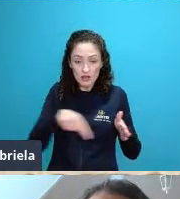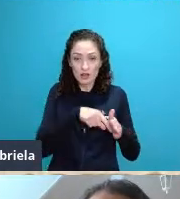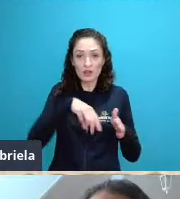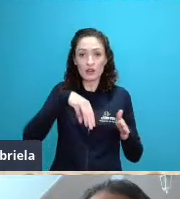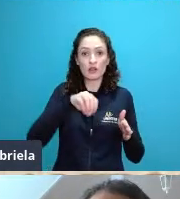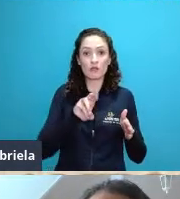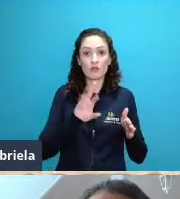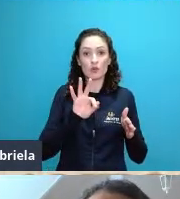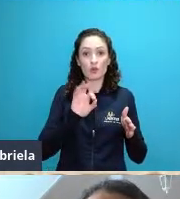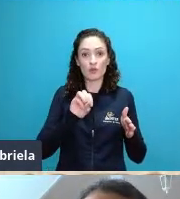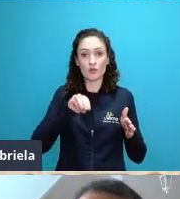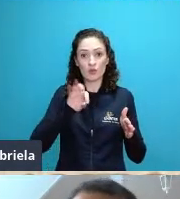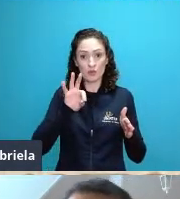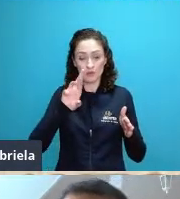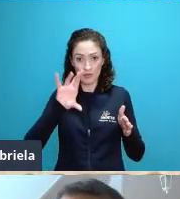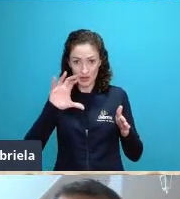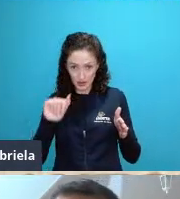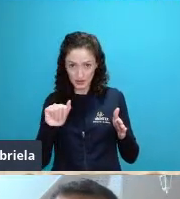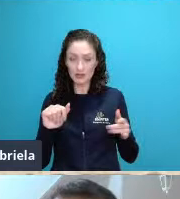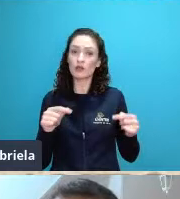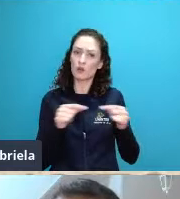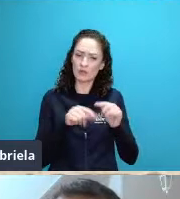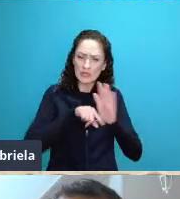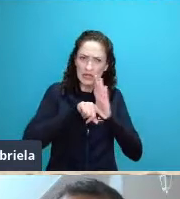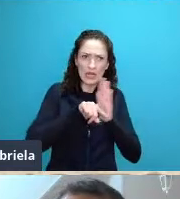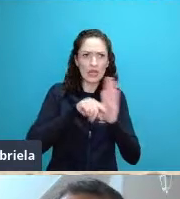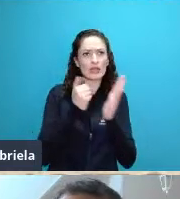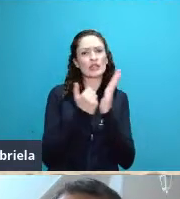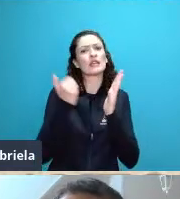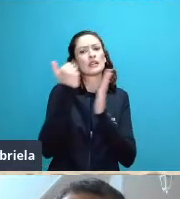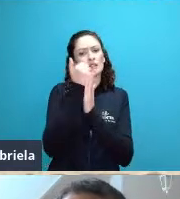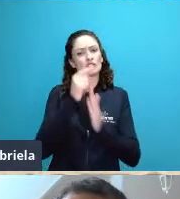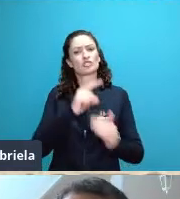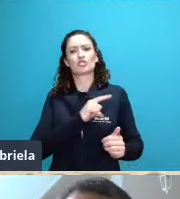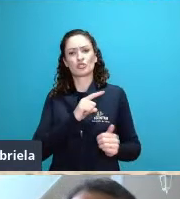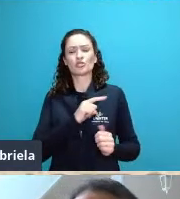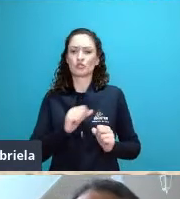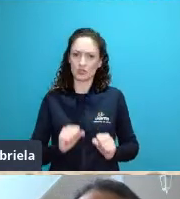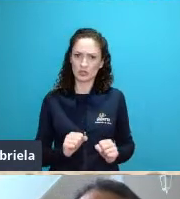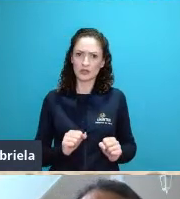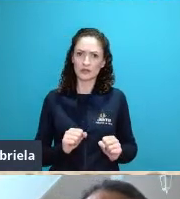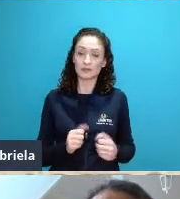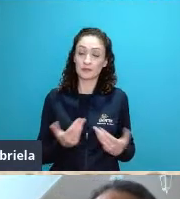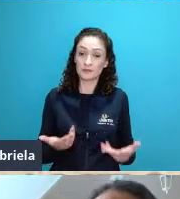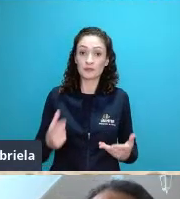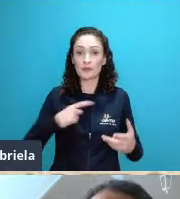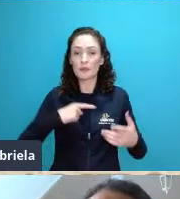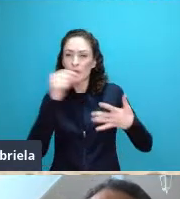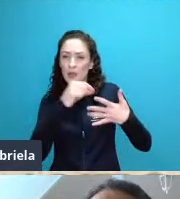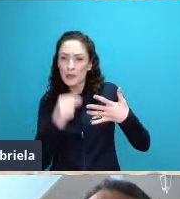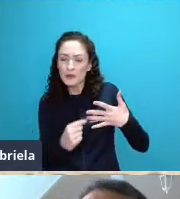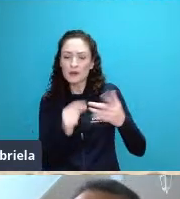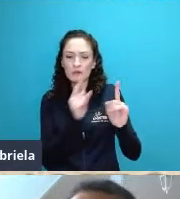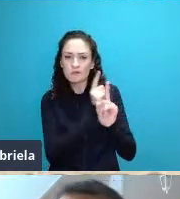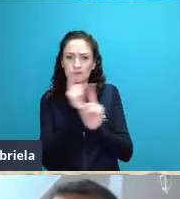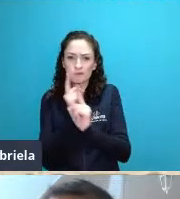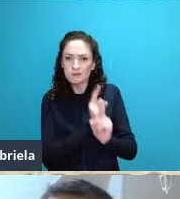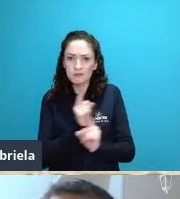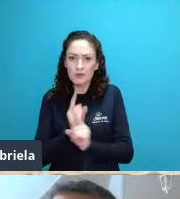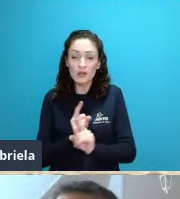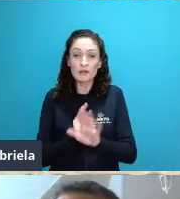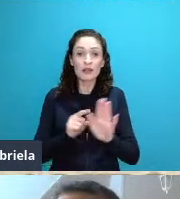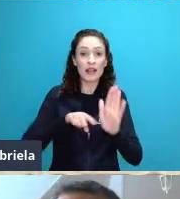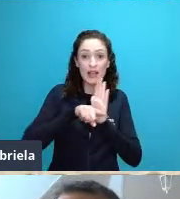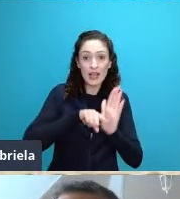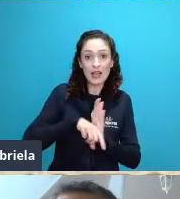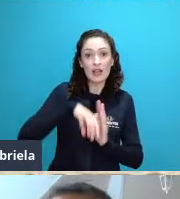morfométrica acaba tem um conjunto de questões associadas mas a análise morfomética quase que